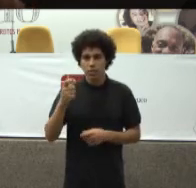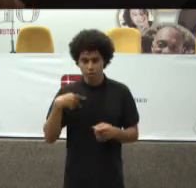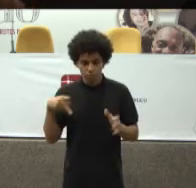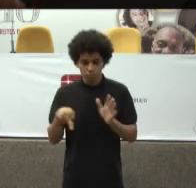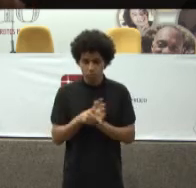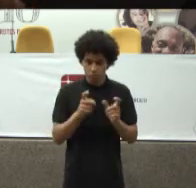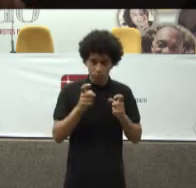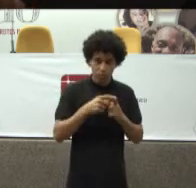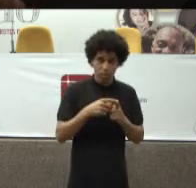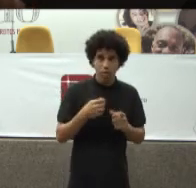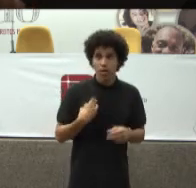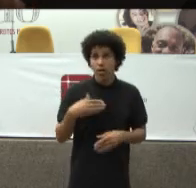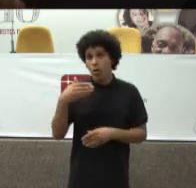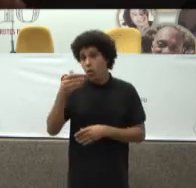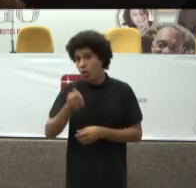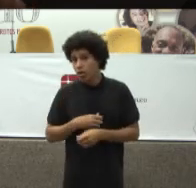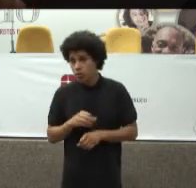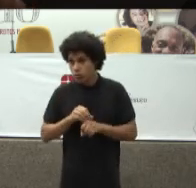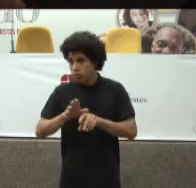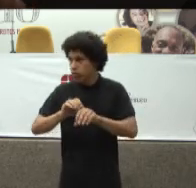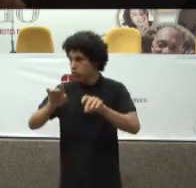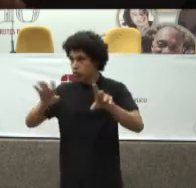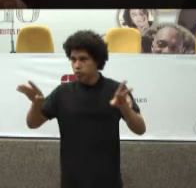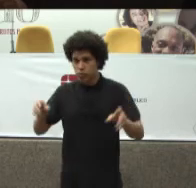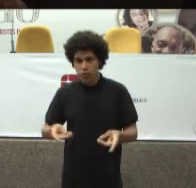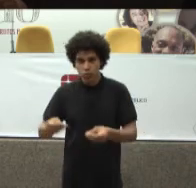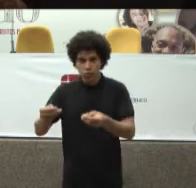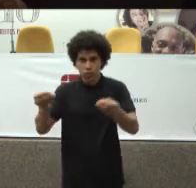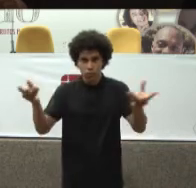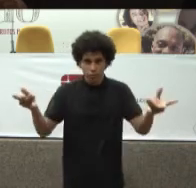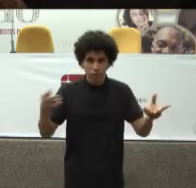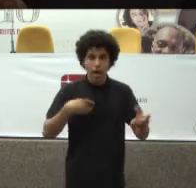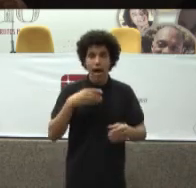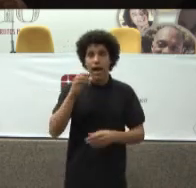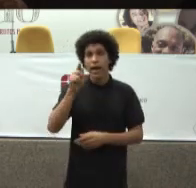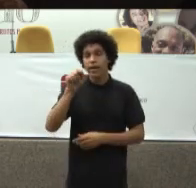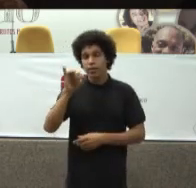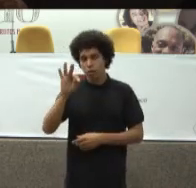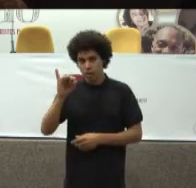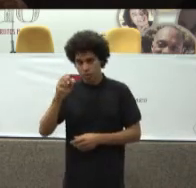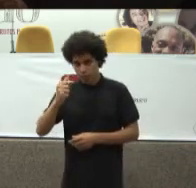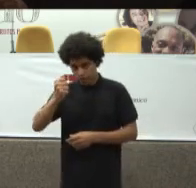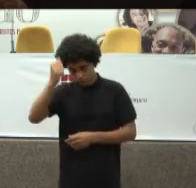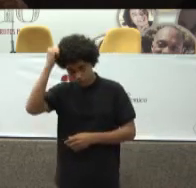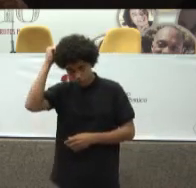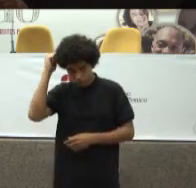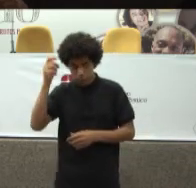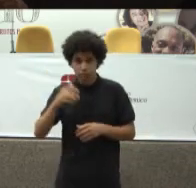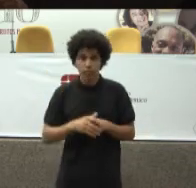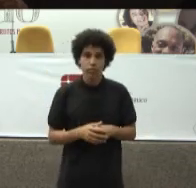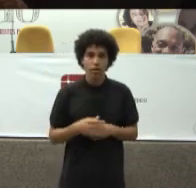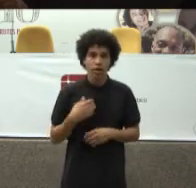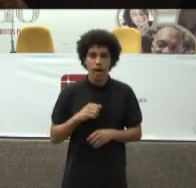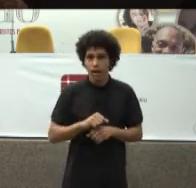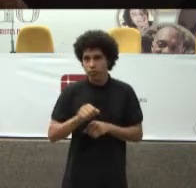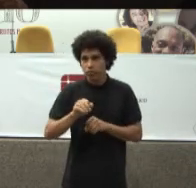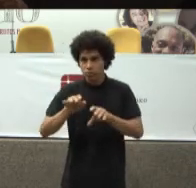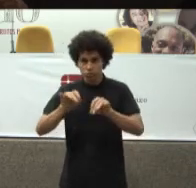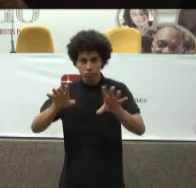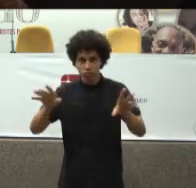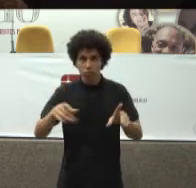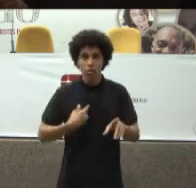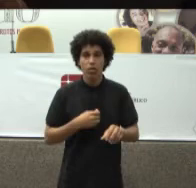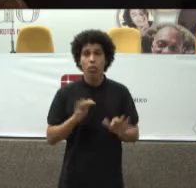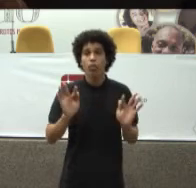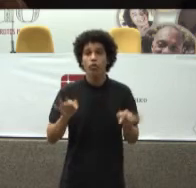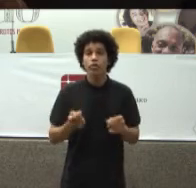Nós distribuímos A quimioterapia Nesses procedimentos Clínicos Ela é Distribuída